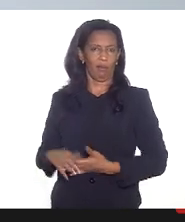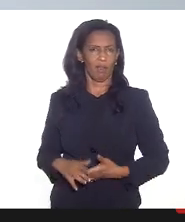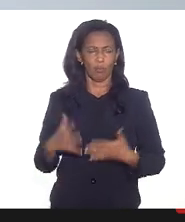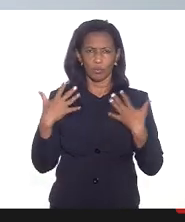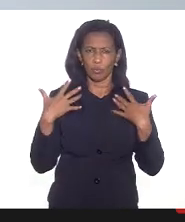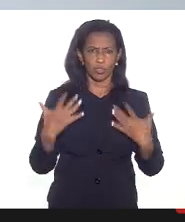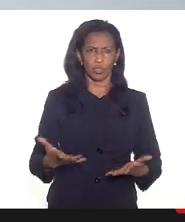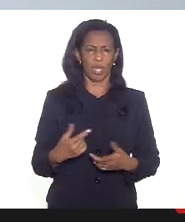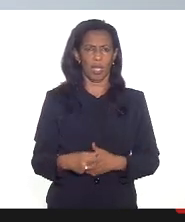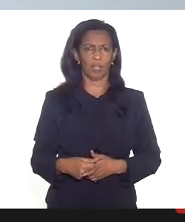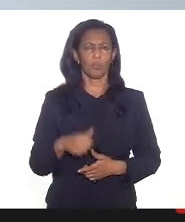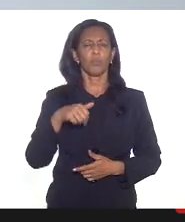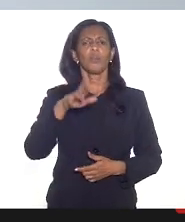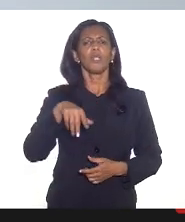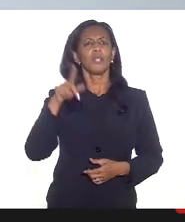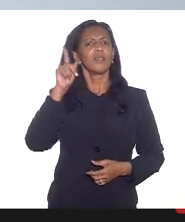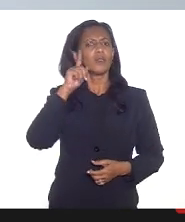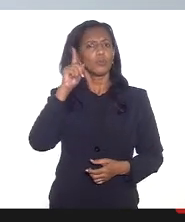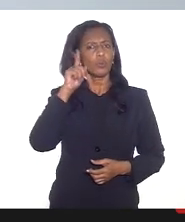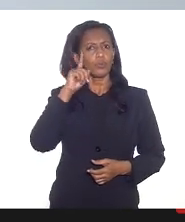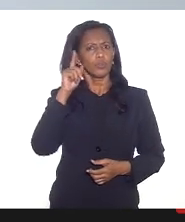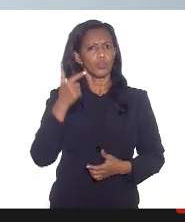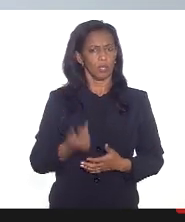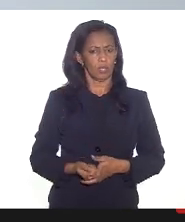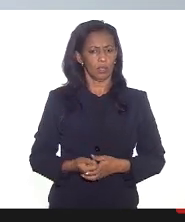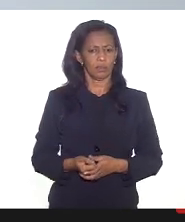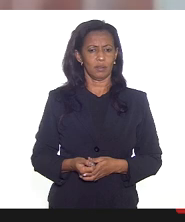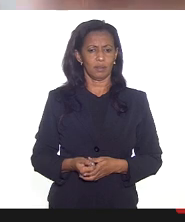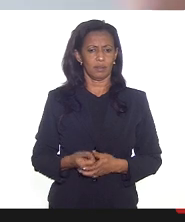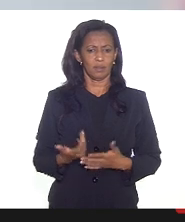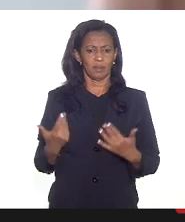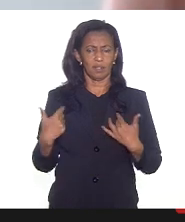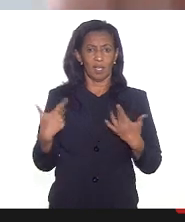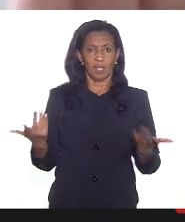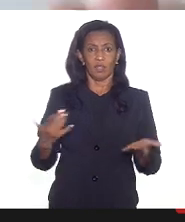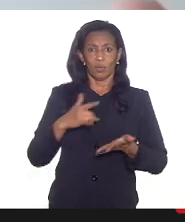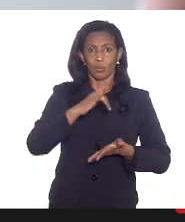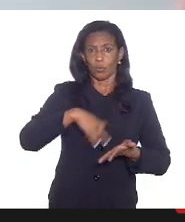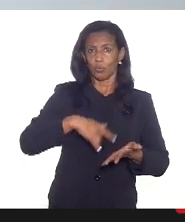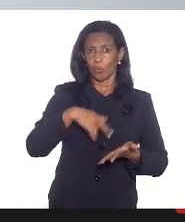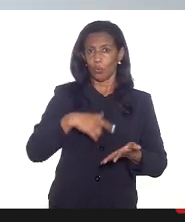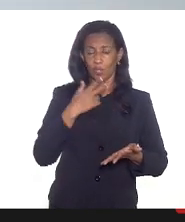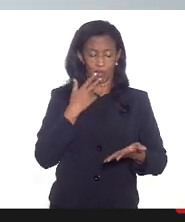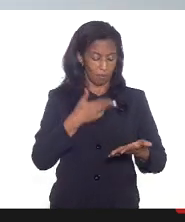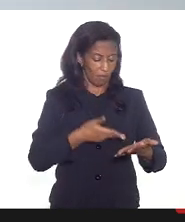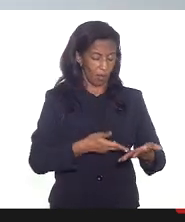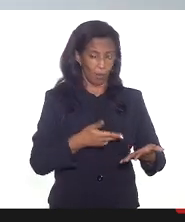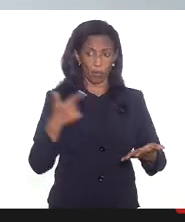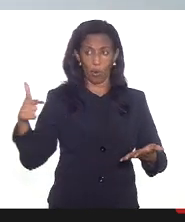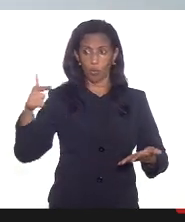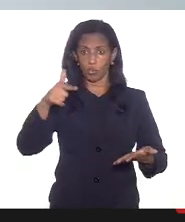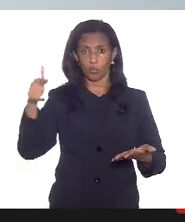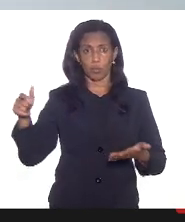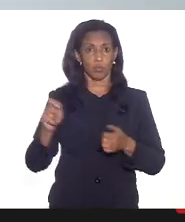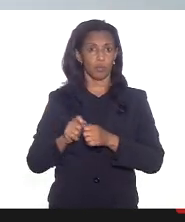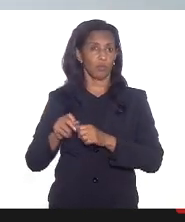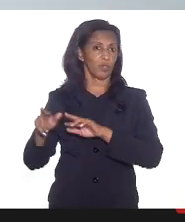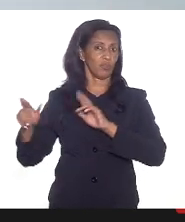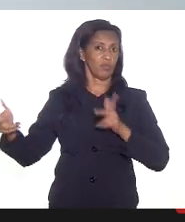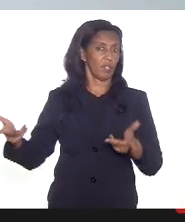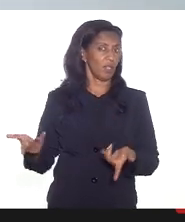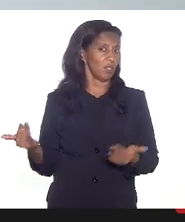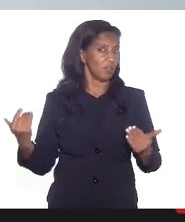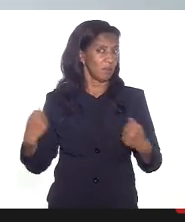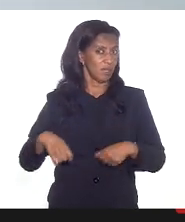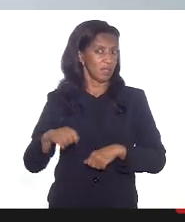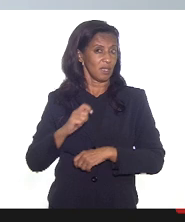chato porque quem é que está todo dia lá sou eu e aí eu tenho um documento que me diz uma coisa e outras pessoas estão fazendo outra a gente